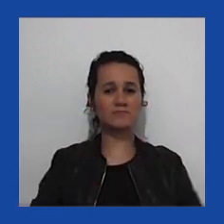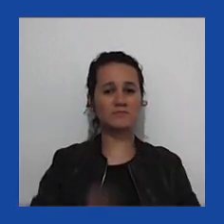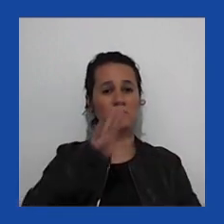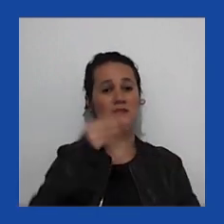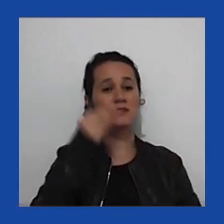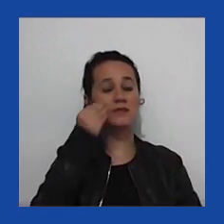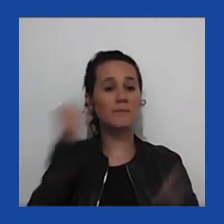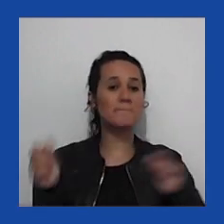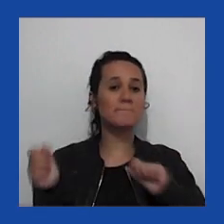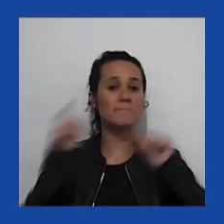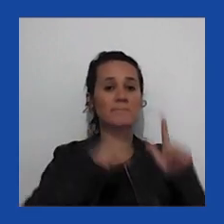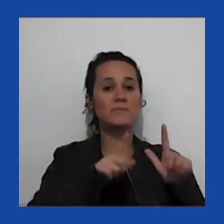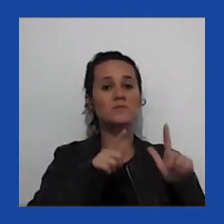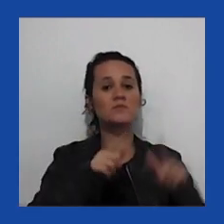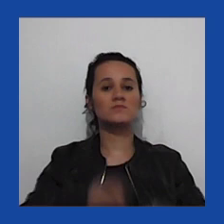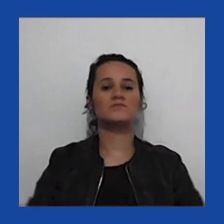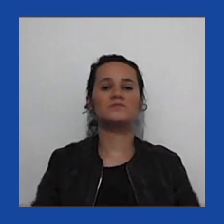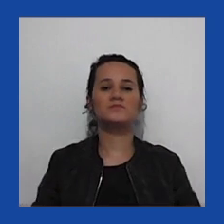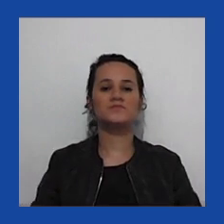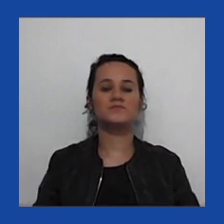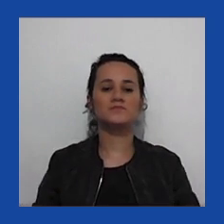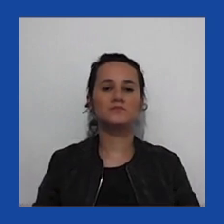passar para o próximo slide,